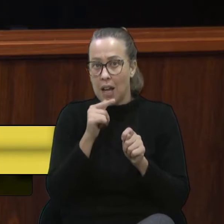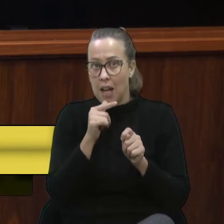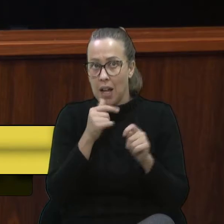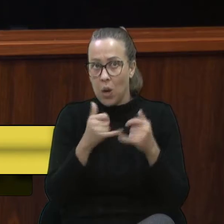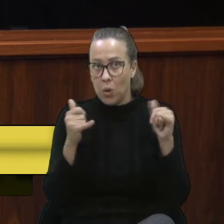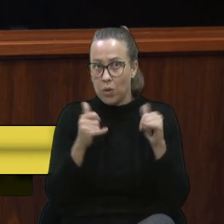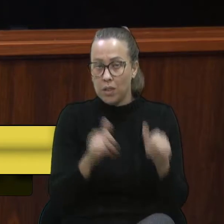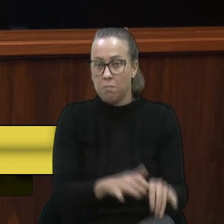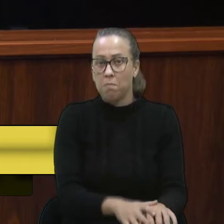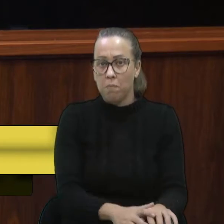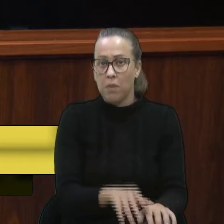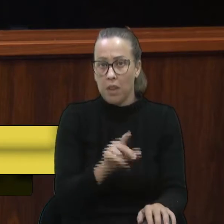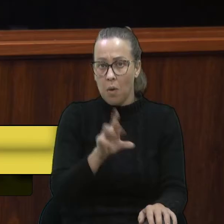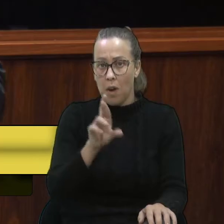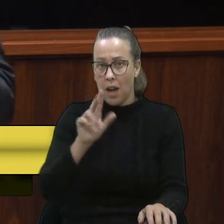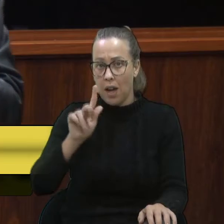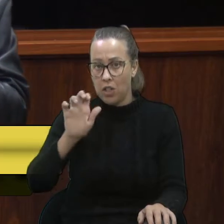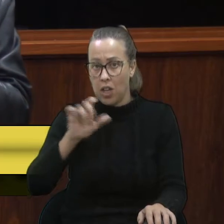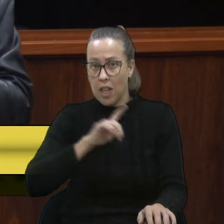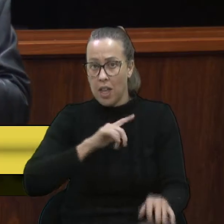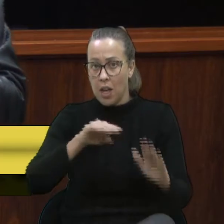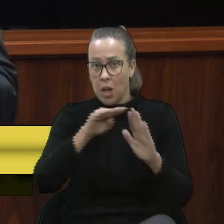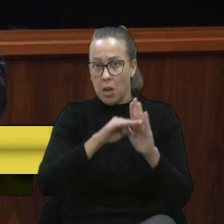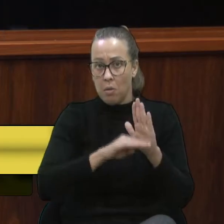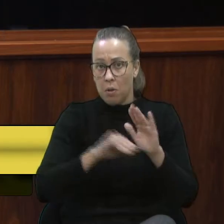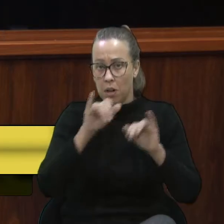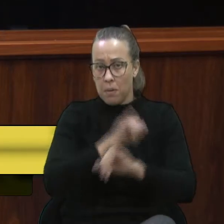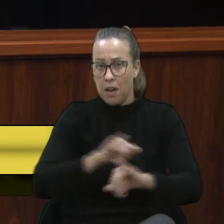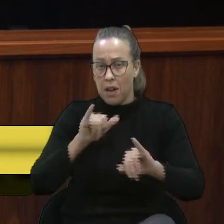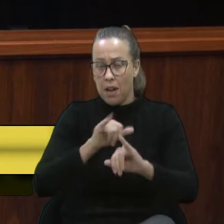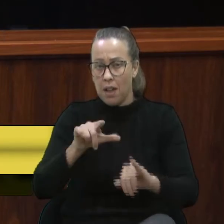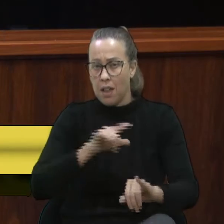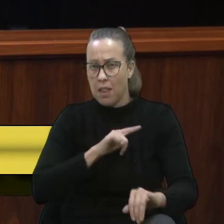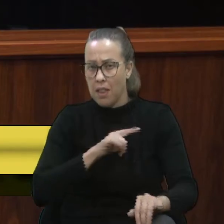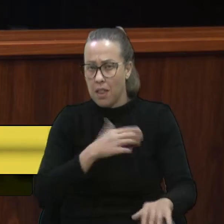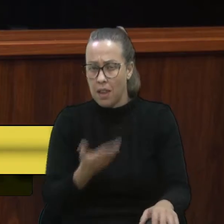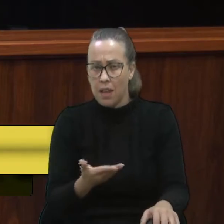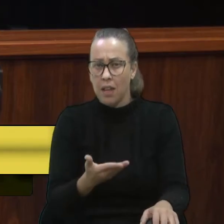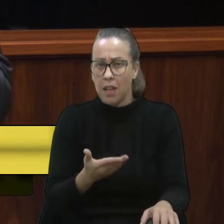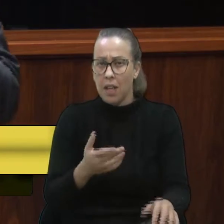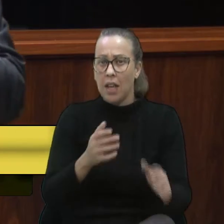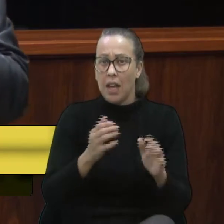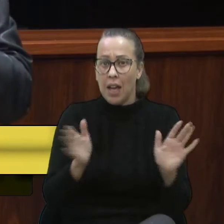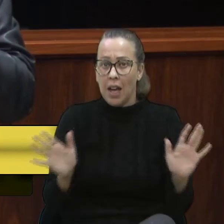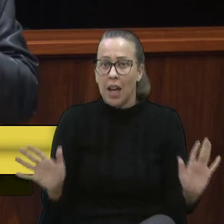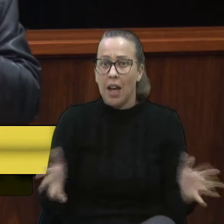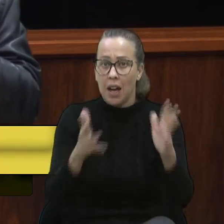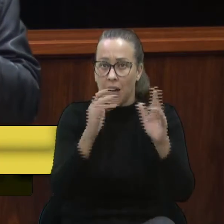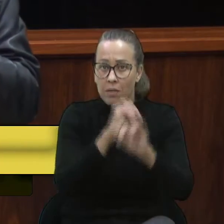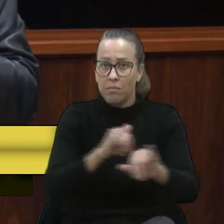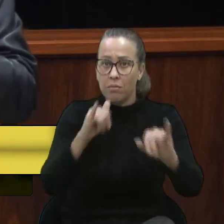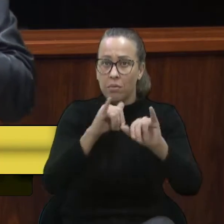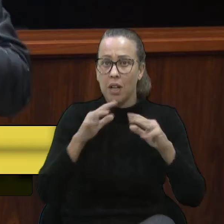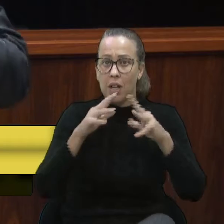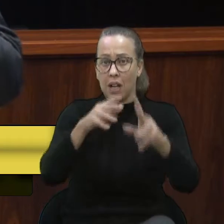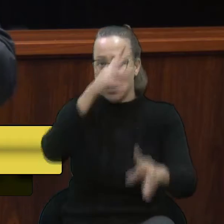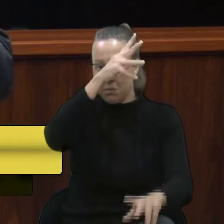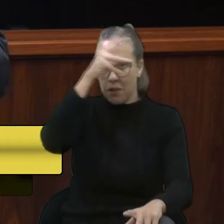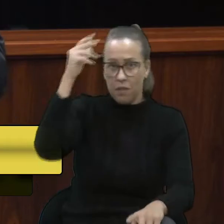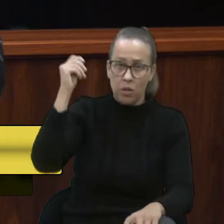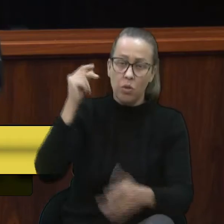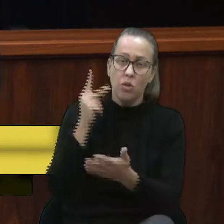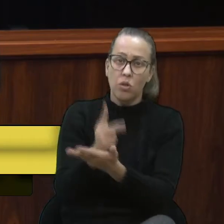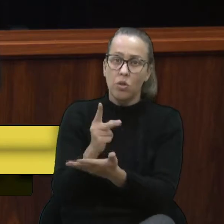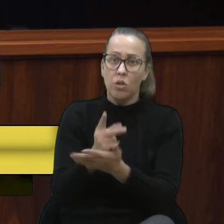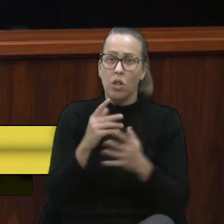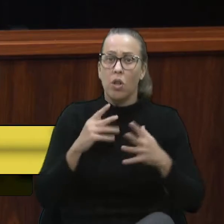Então, a própria RGEC, que tem um programa de eficiência energética, tem dado incentivo para que as prefeituras, enfim, para